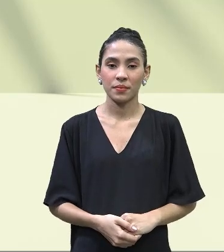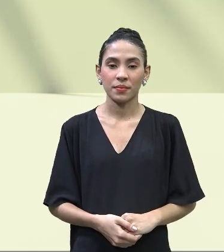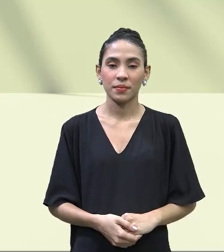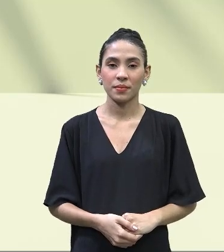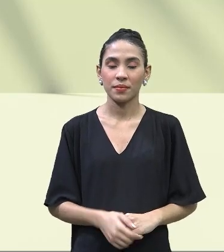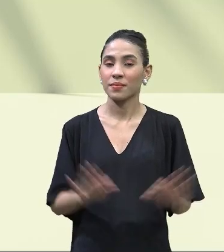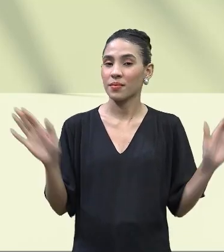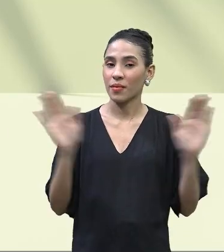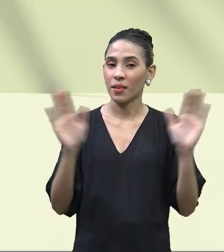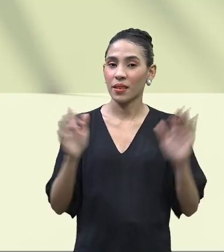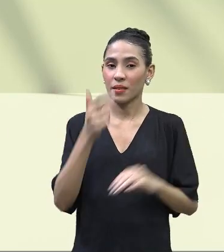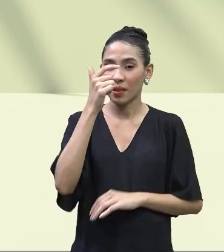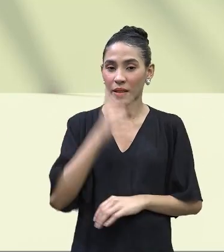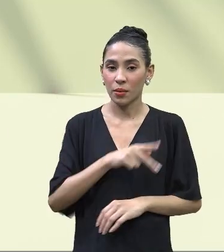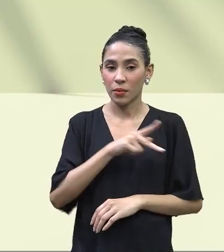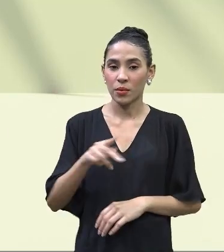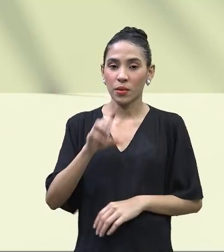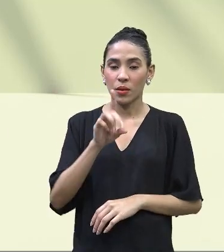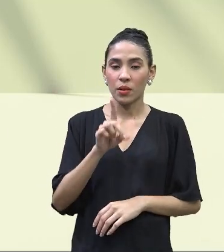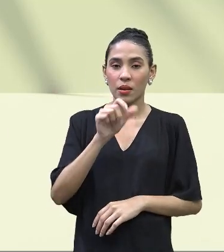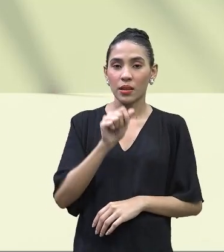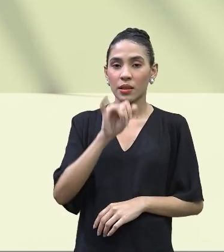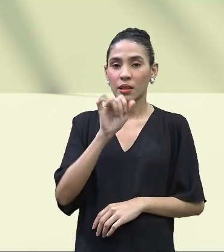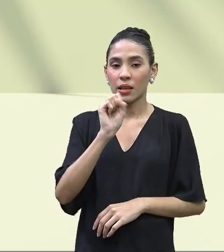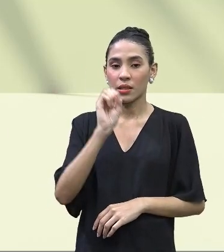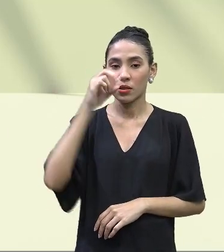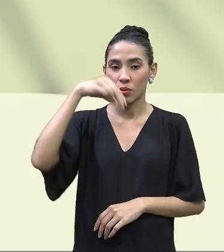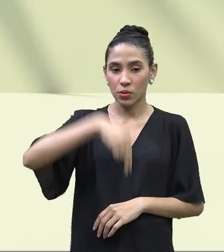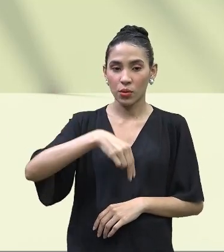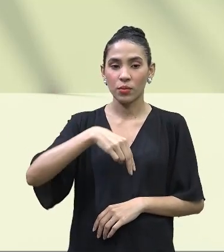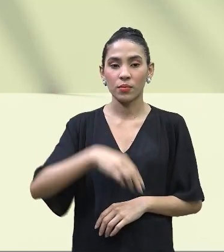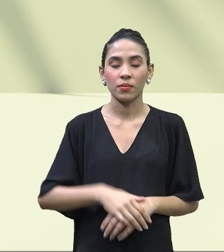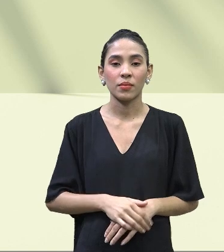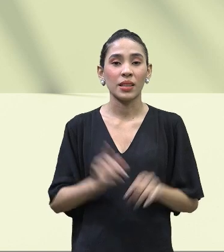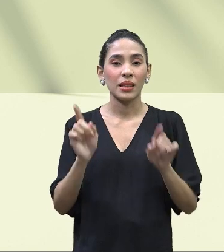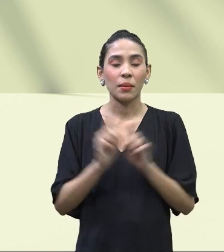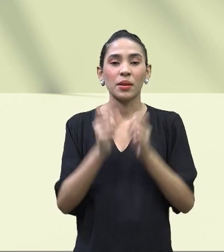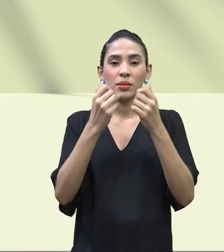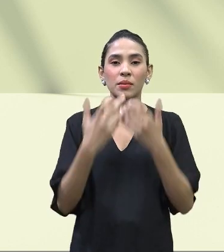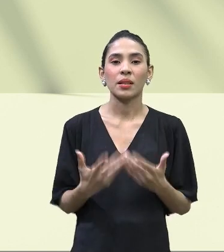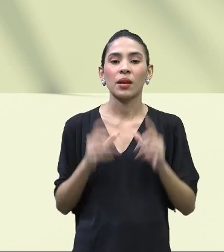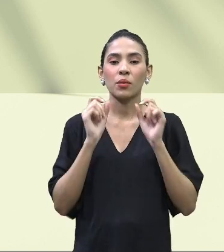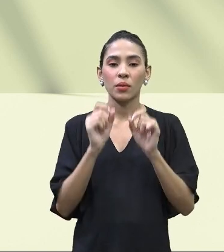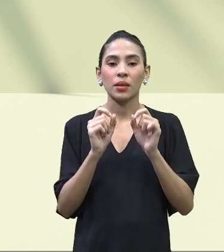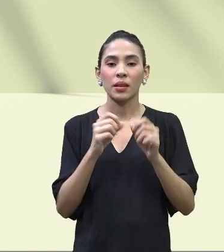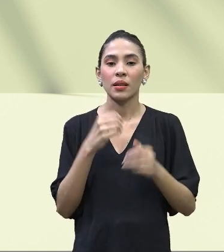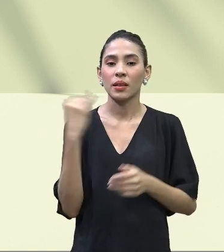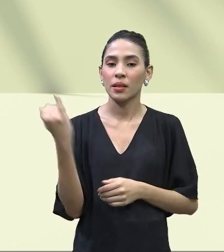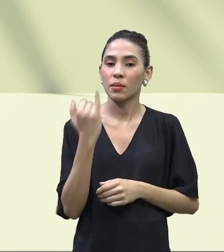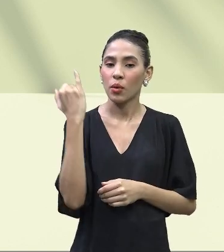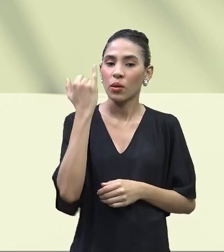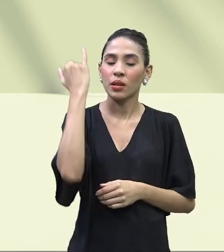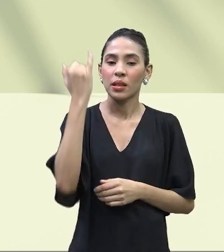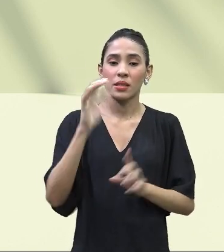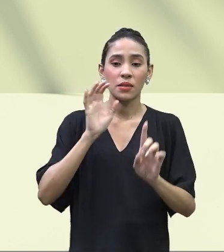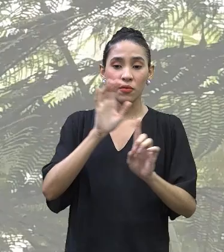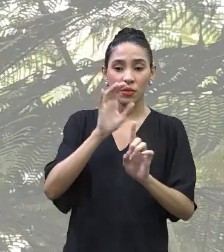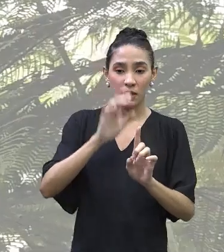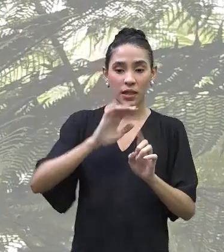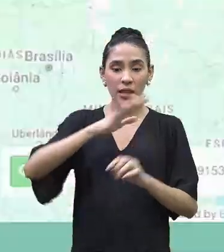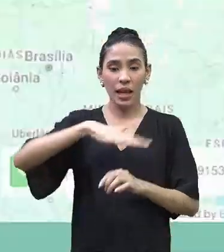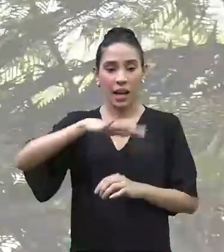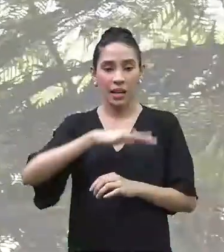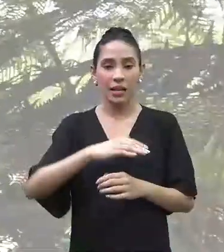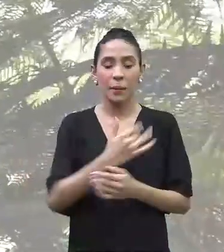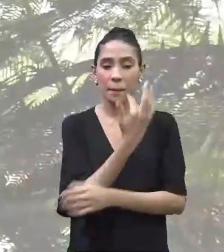Olá, eu sou o professor Dyson Jardim e eu vim falar aqui um pouco para vocês sobre biodiversidade e impactos ambientais.